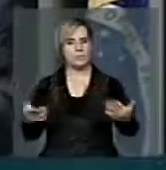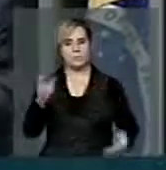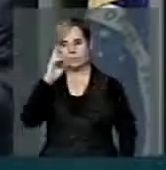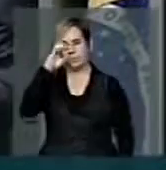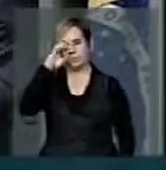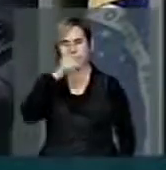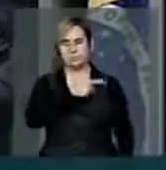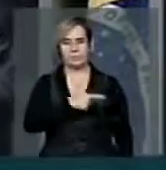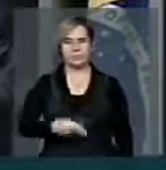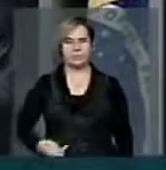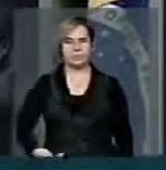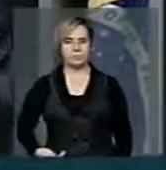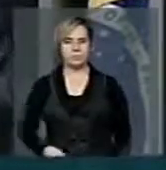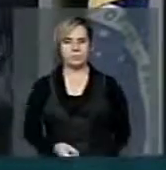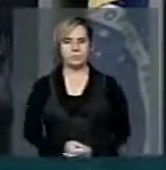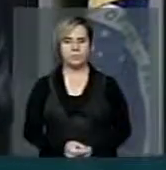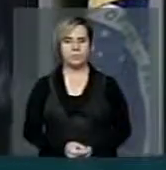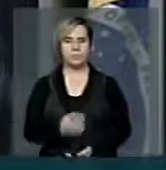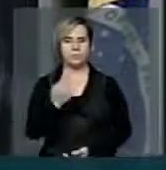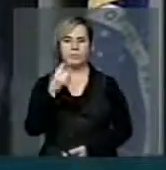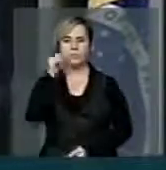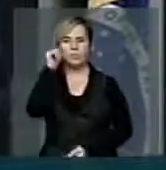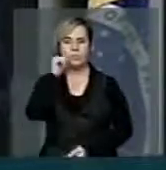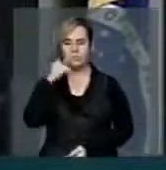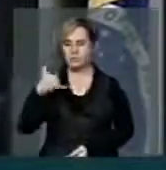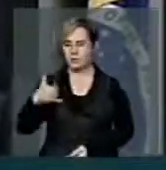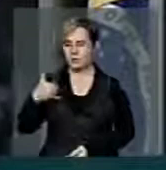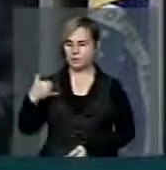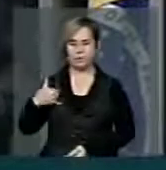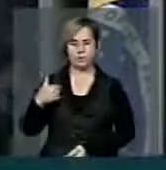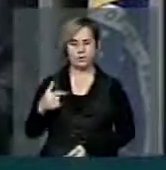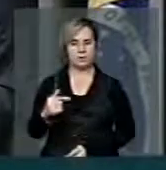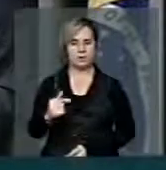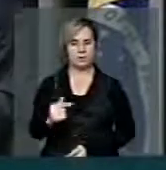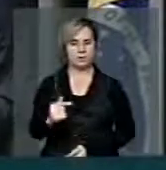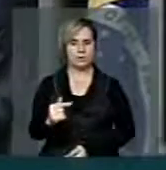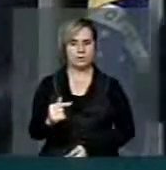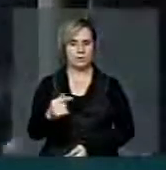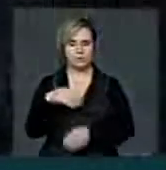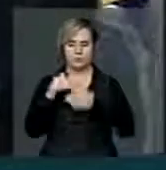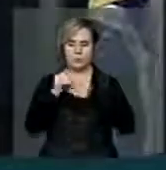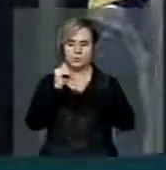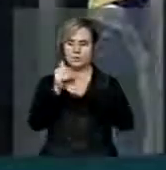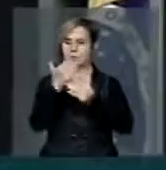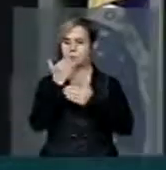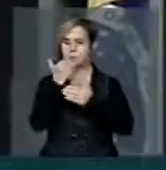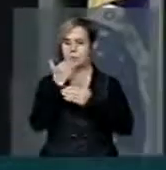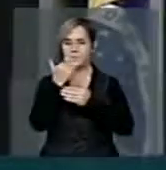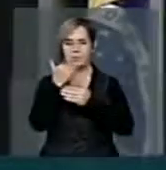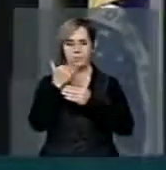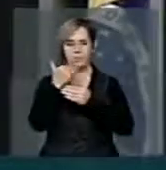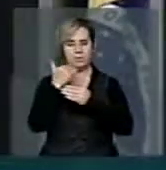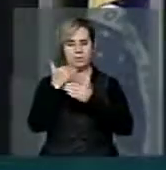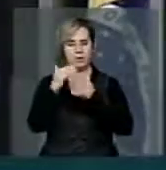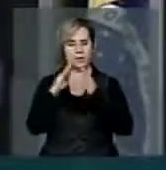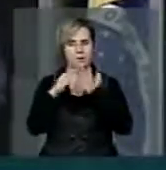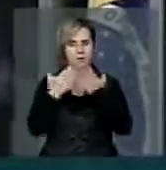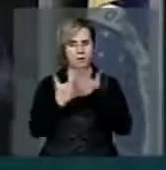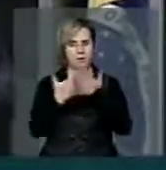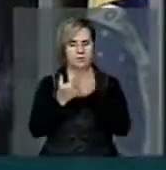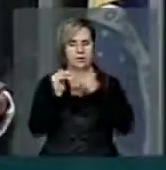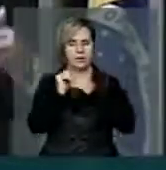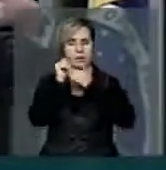é o registro de uma menina de sete anos que levava merende escolar para casa para